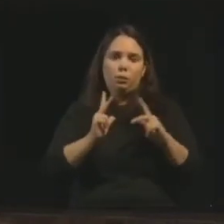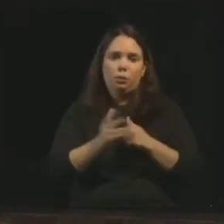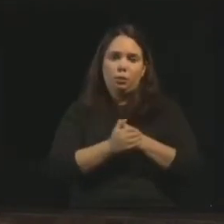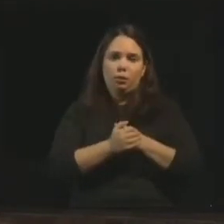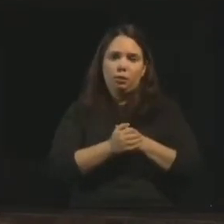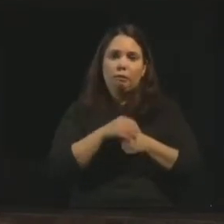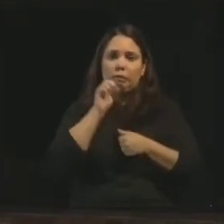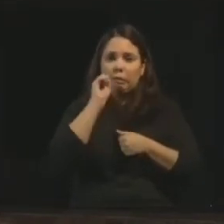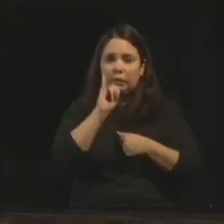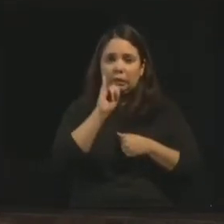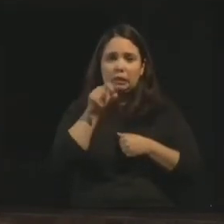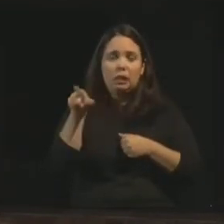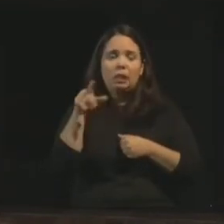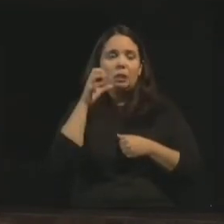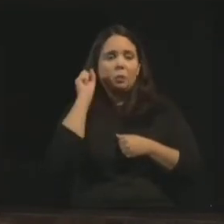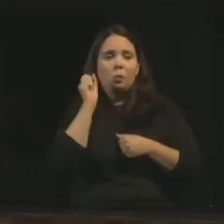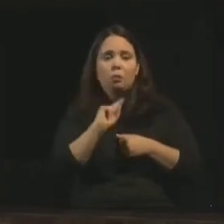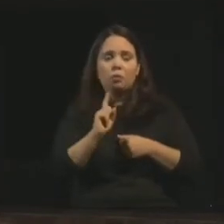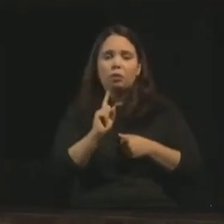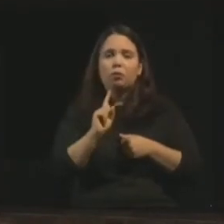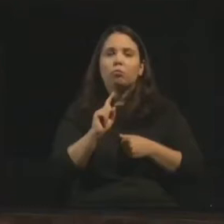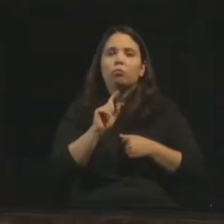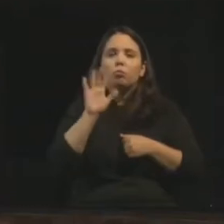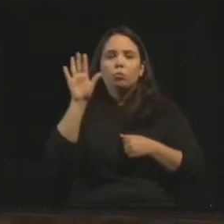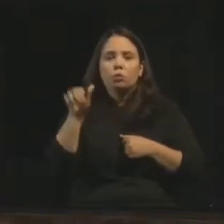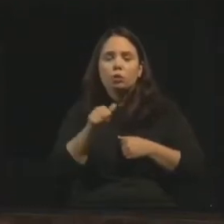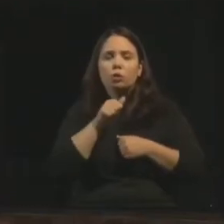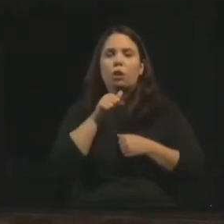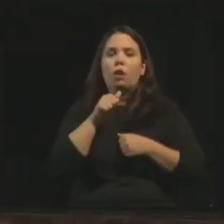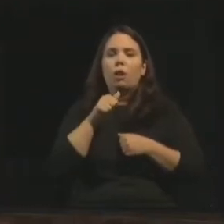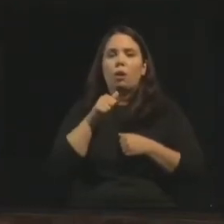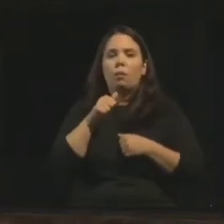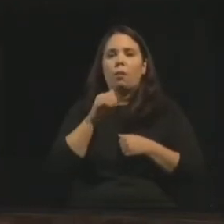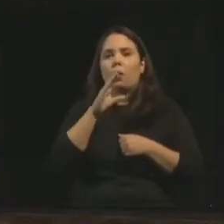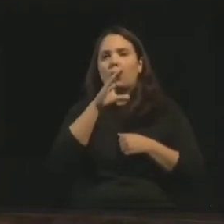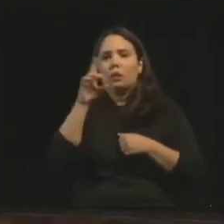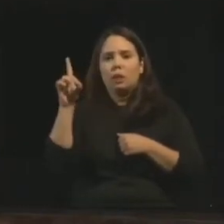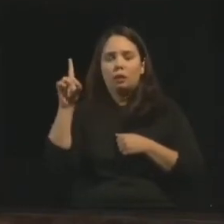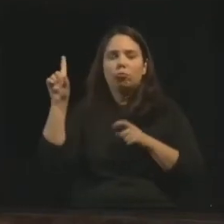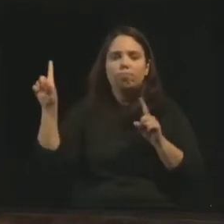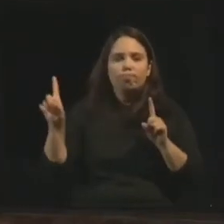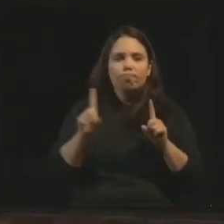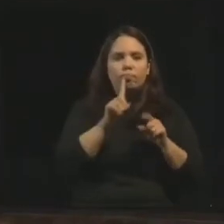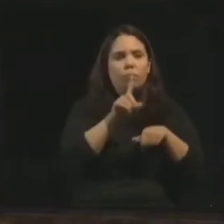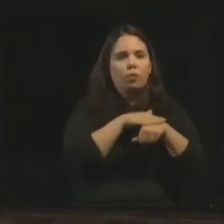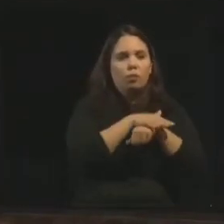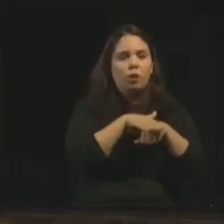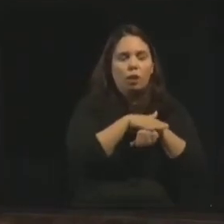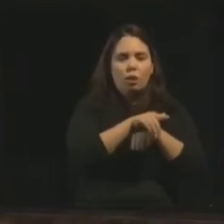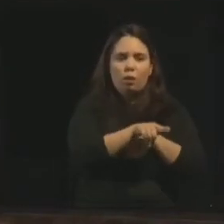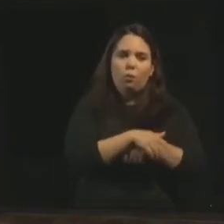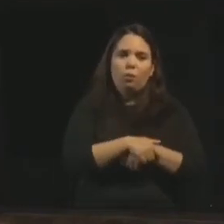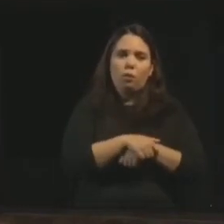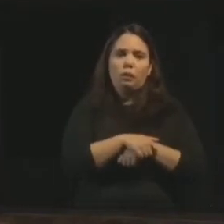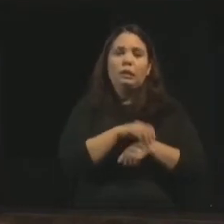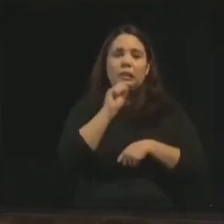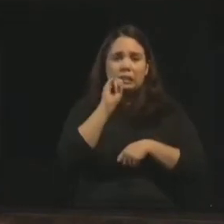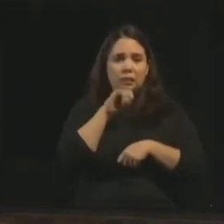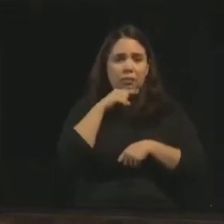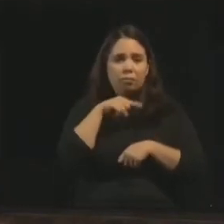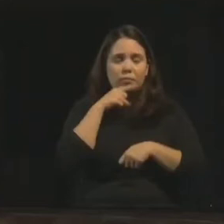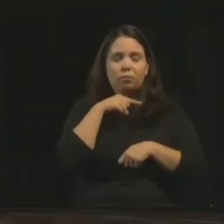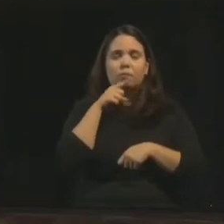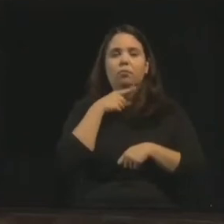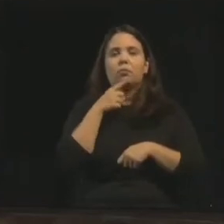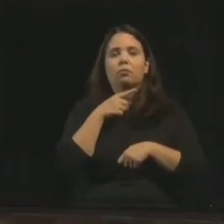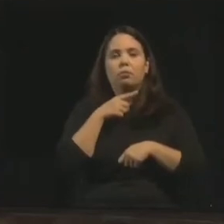Se ele não te ouvir, chama algumas testemunhas, chama a diretoria, chama a coordenação para falar com ele. Se ele não te ouvir ainda, trata-o como